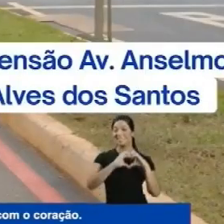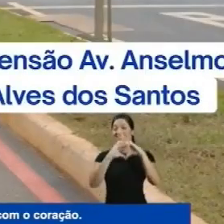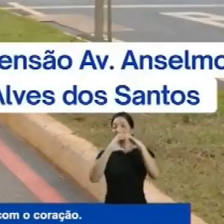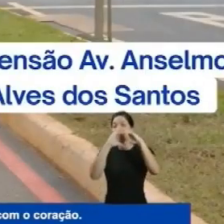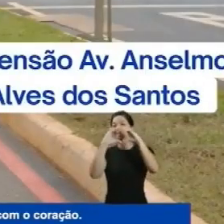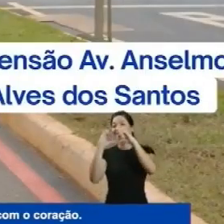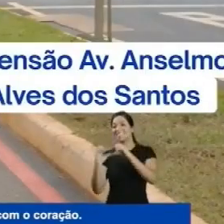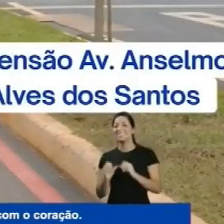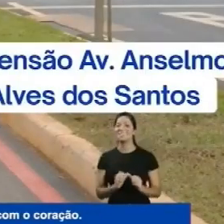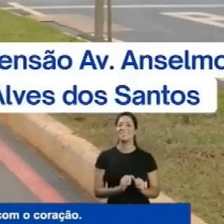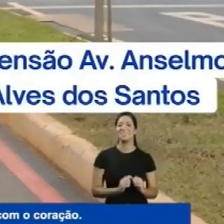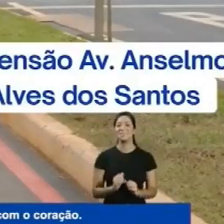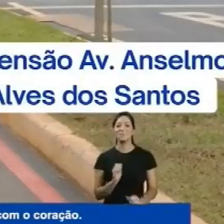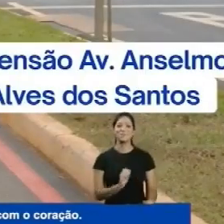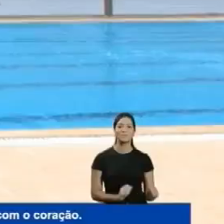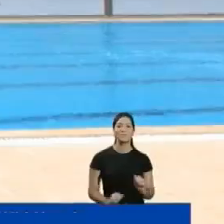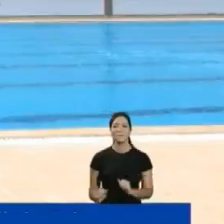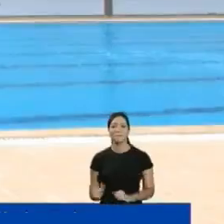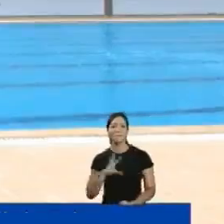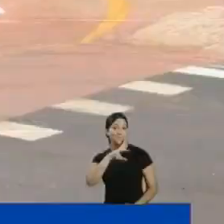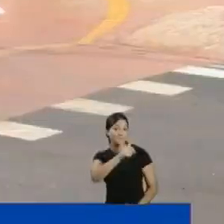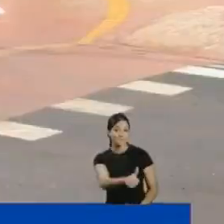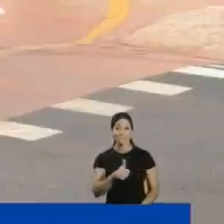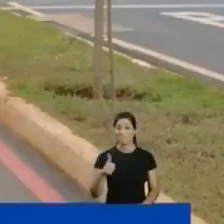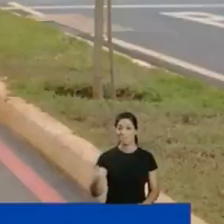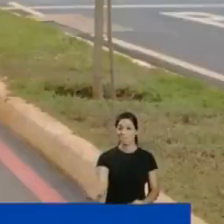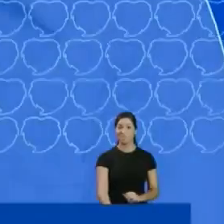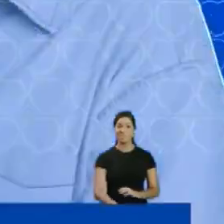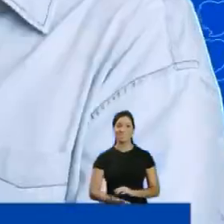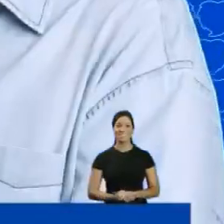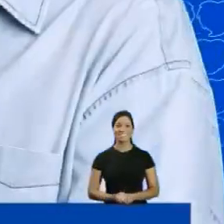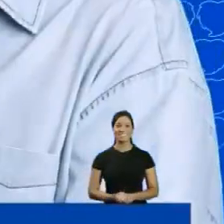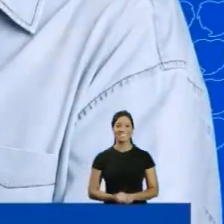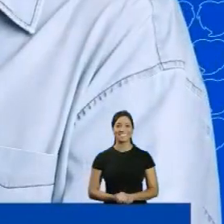faz, faz com o coração Faz com o coração